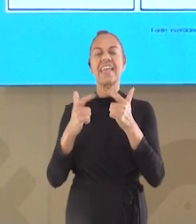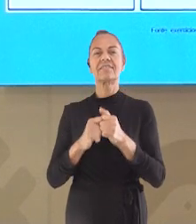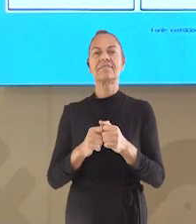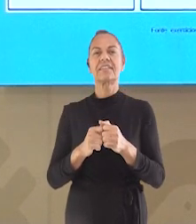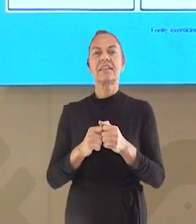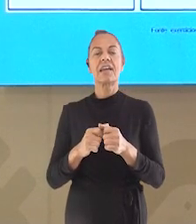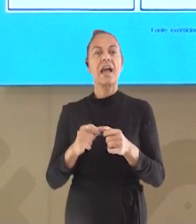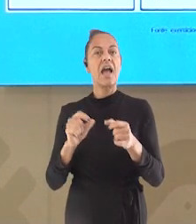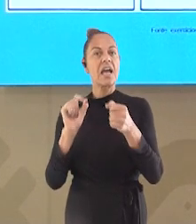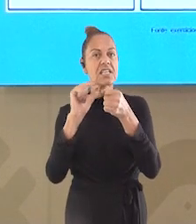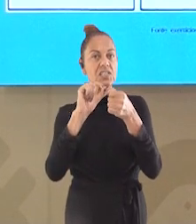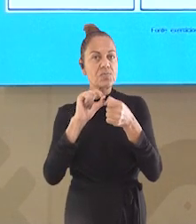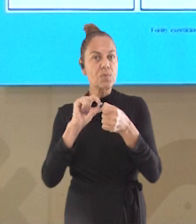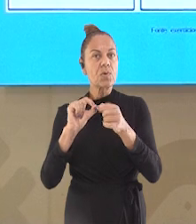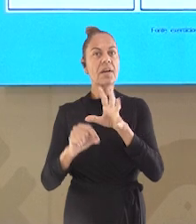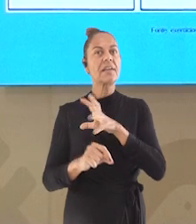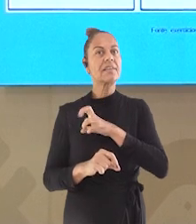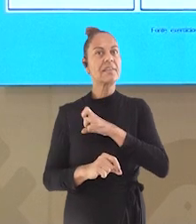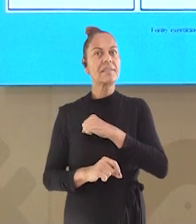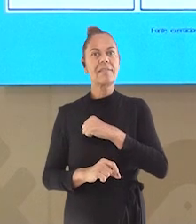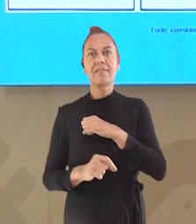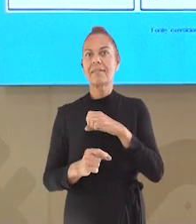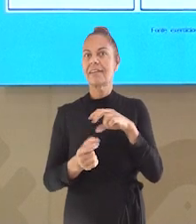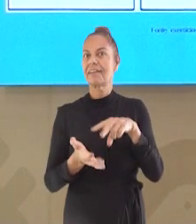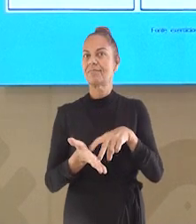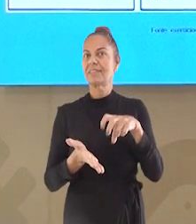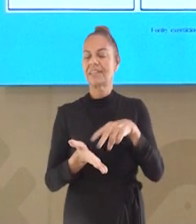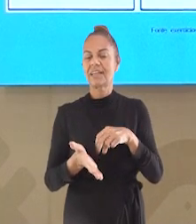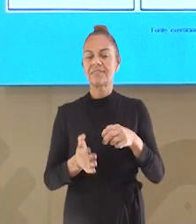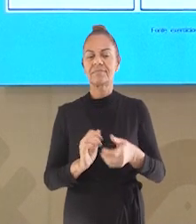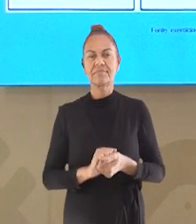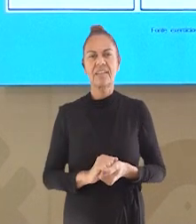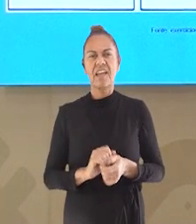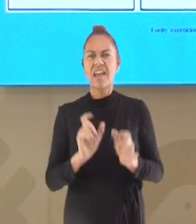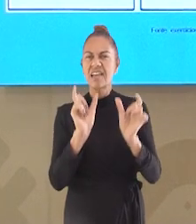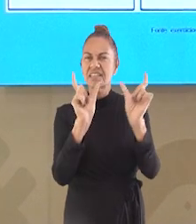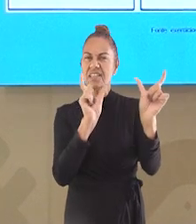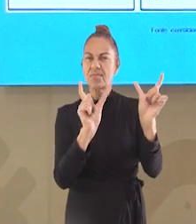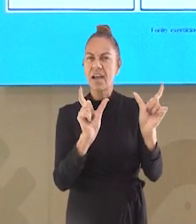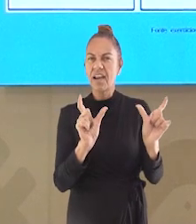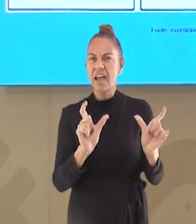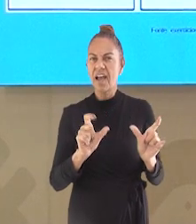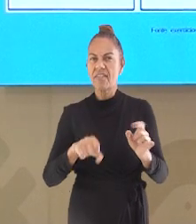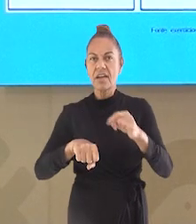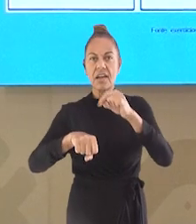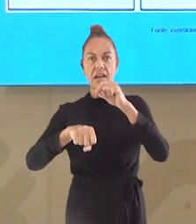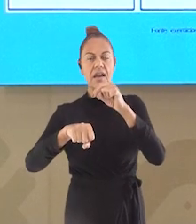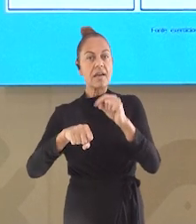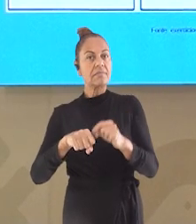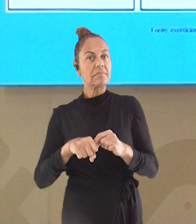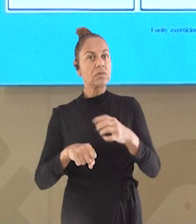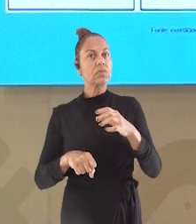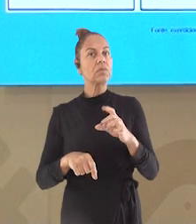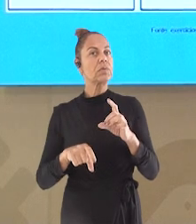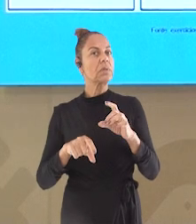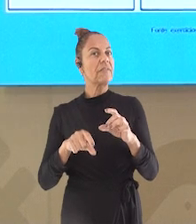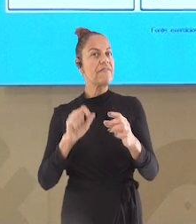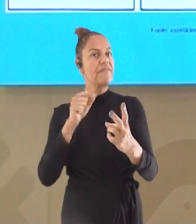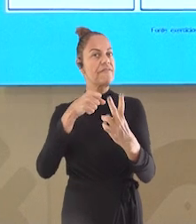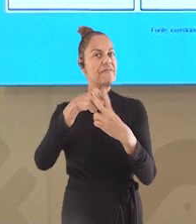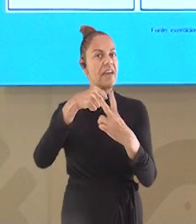Êêêê! As purgas adoram essa parte da aeróbica. Essas palavras estão